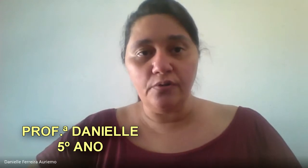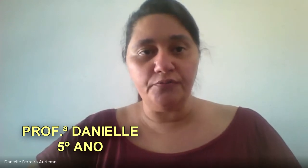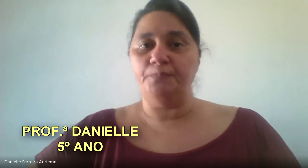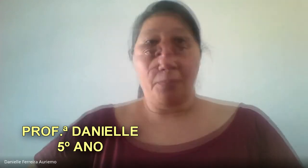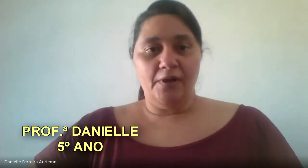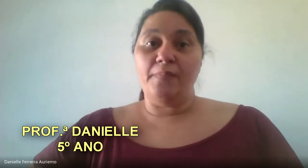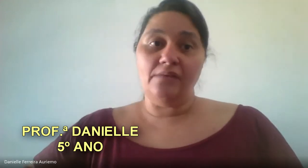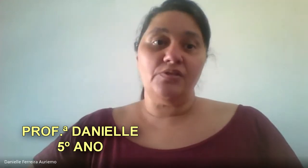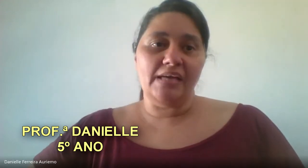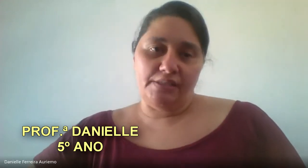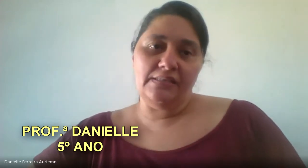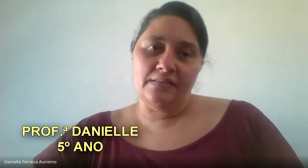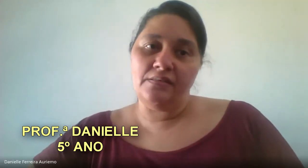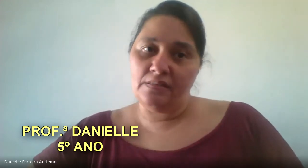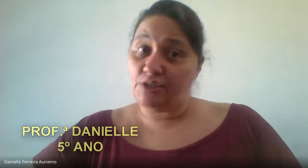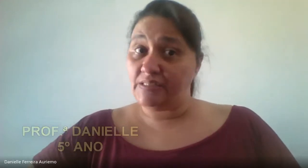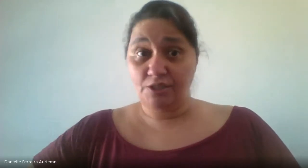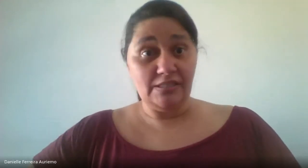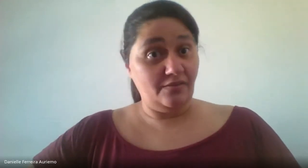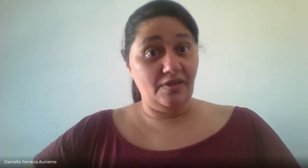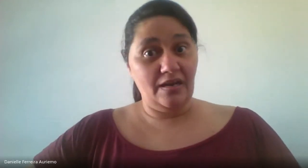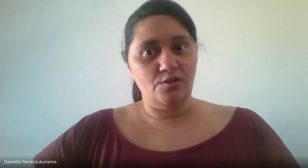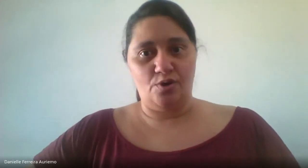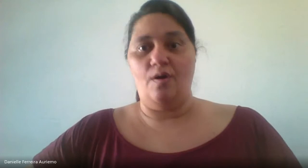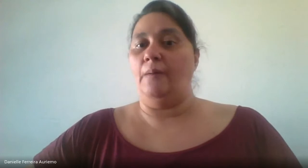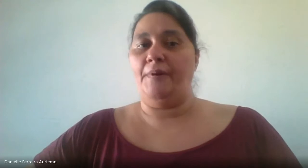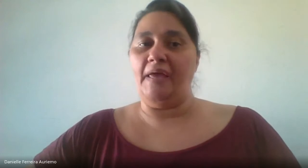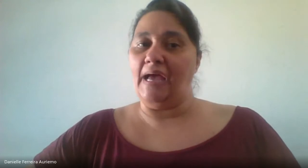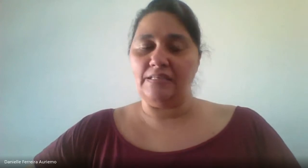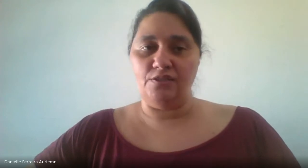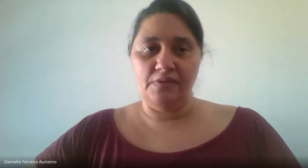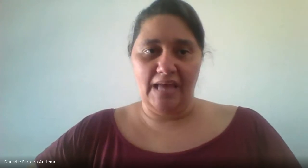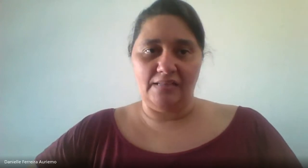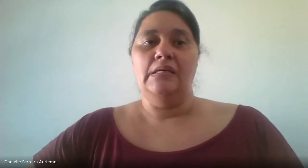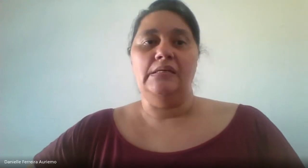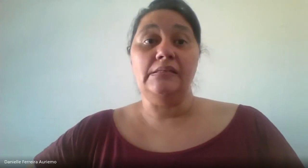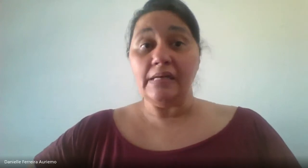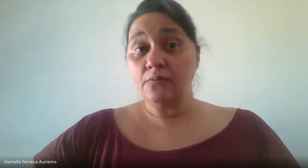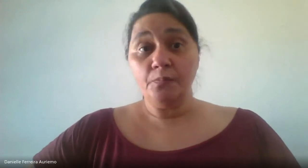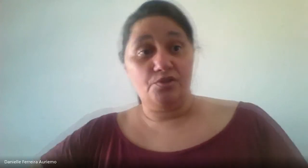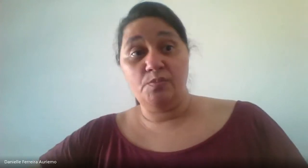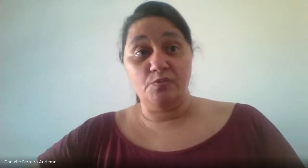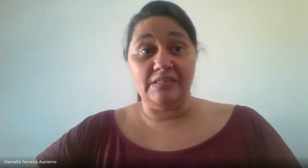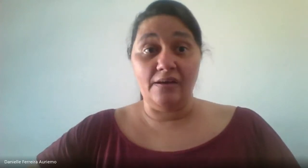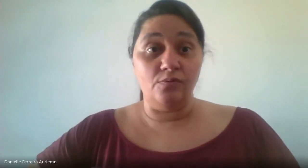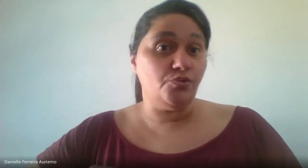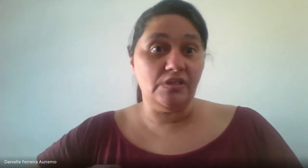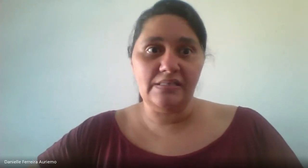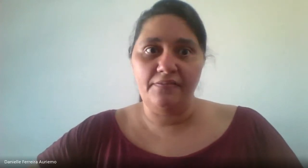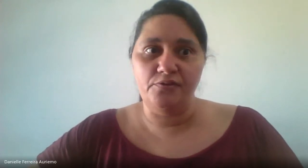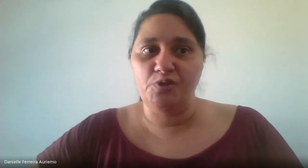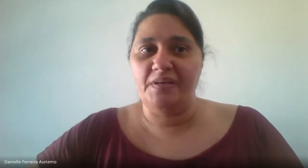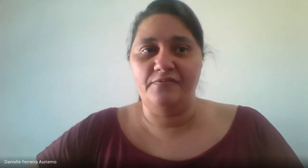de novo, pelo menos de 15 em 15 dias que a gente se via na escola para pegar as atividades. Então, nós vamos mandar